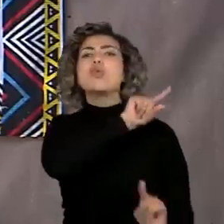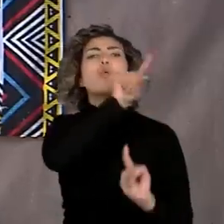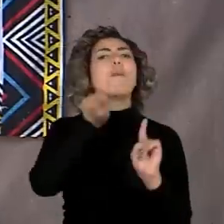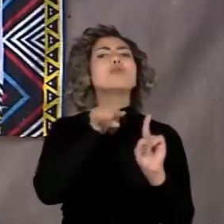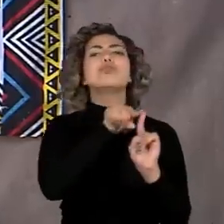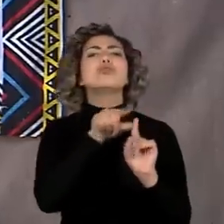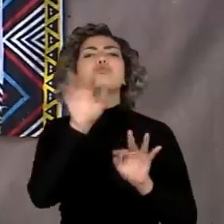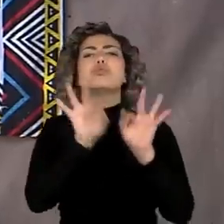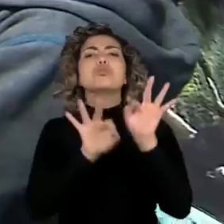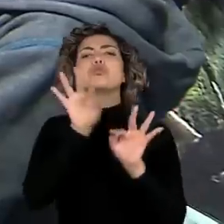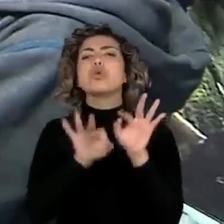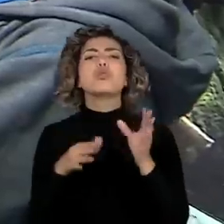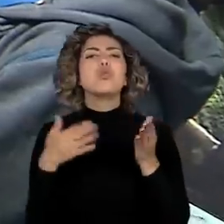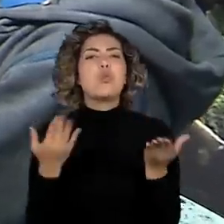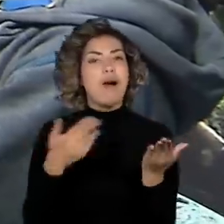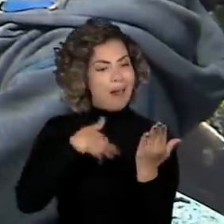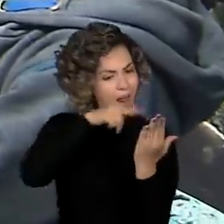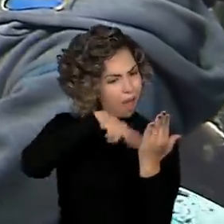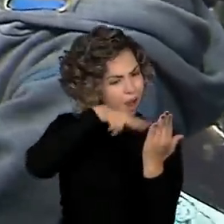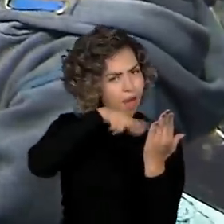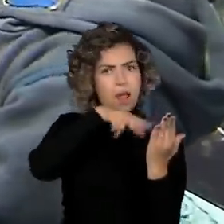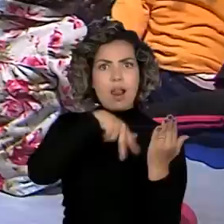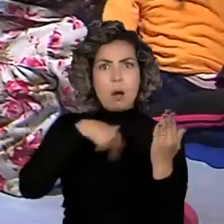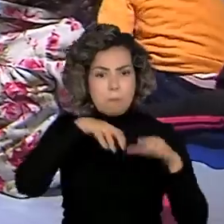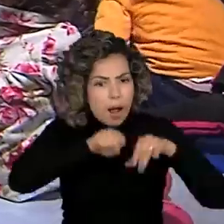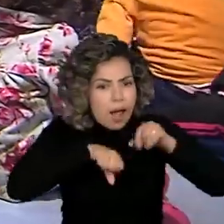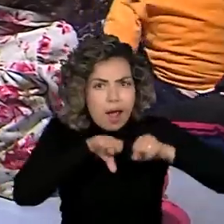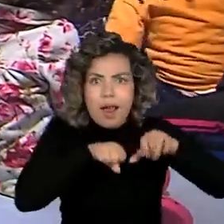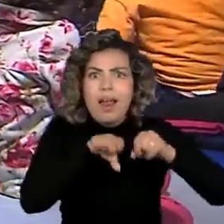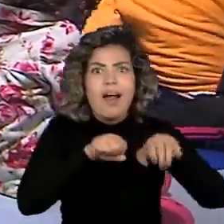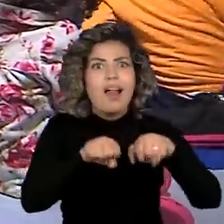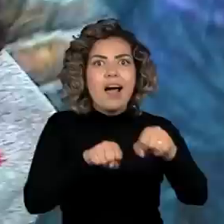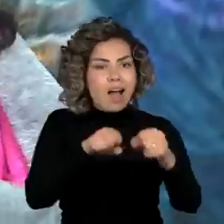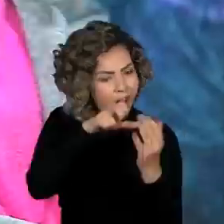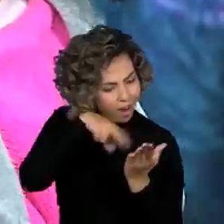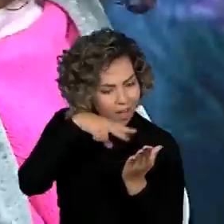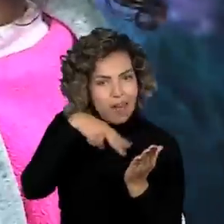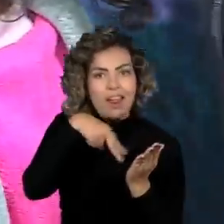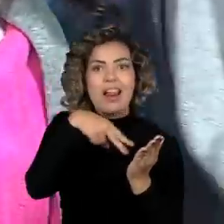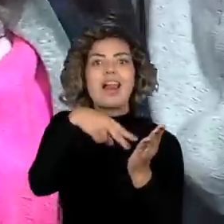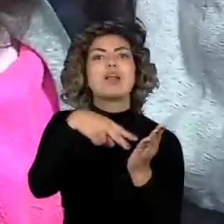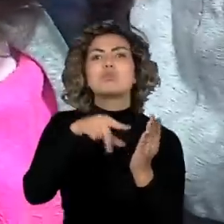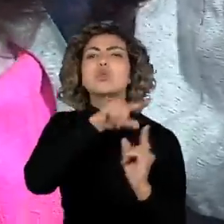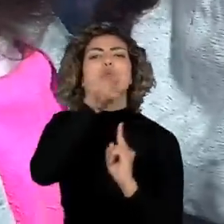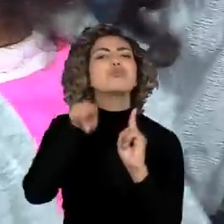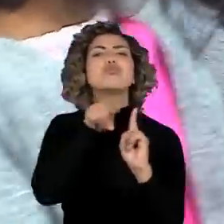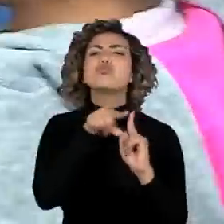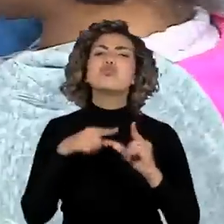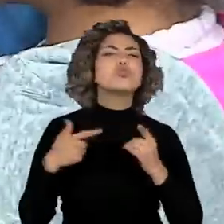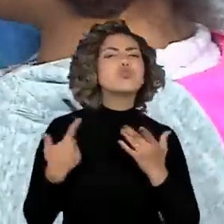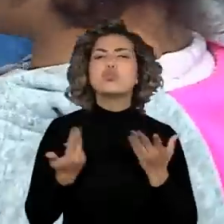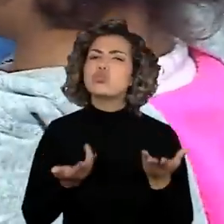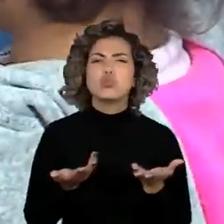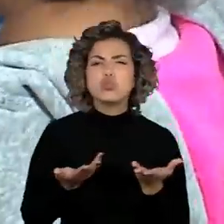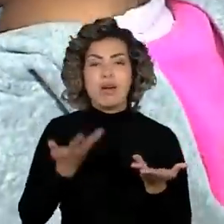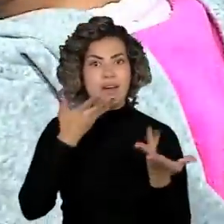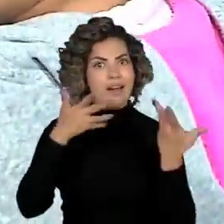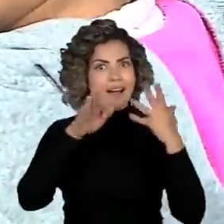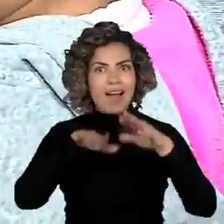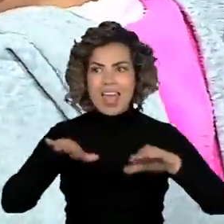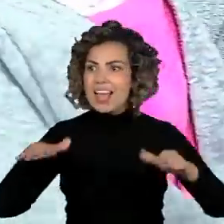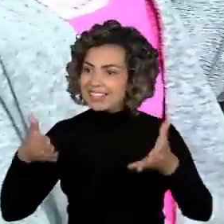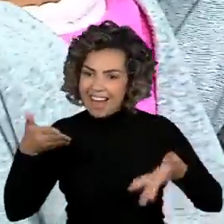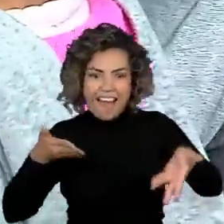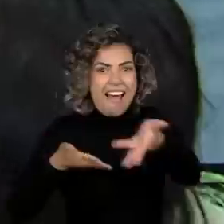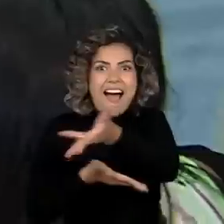Leitura. Vamos ver o outro? Seu objetivo é proporcionar uma interação animada